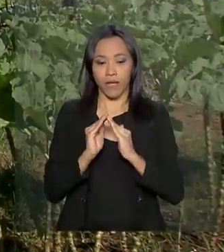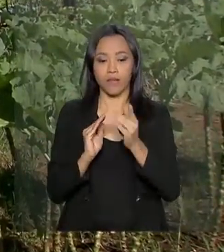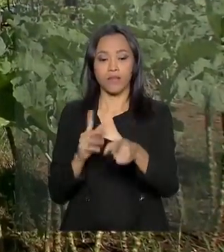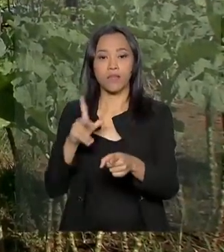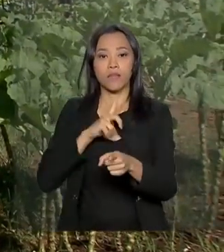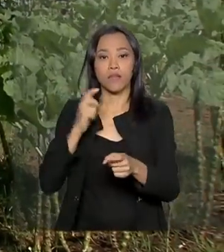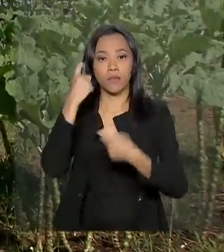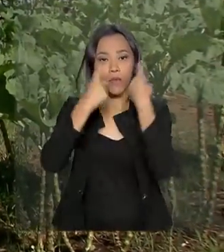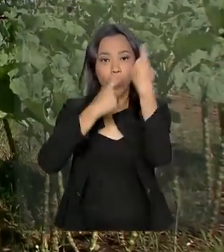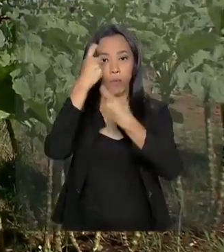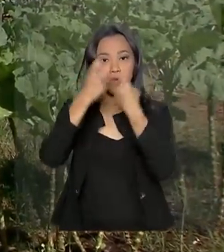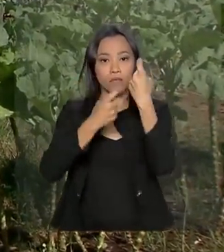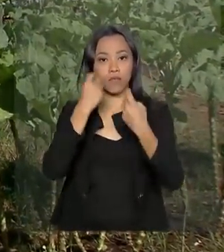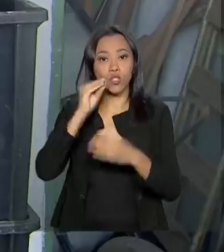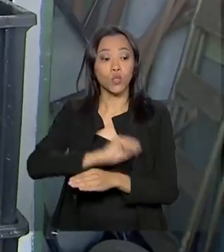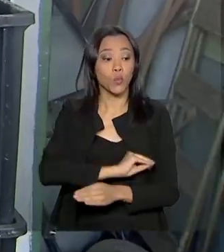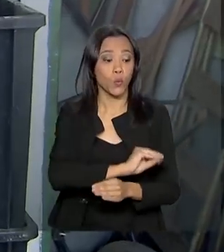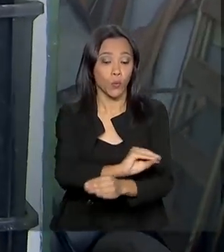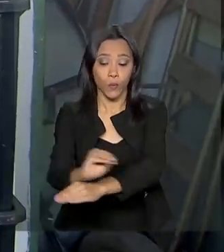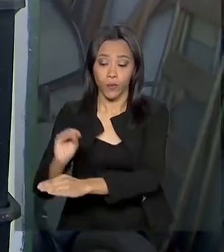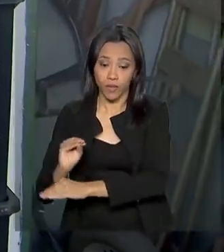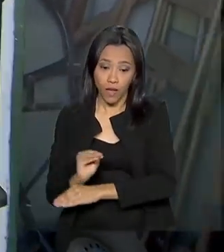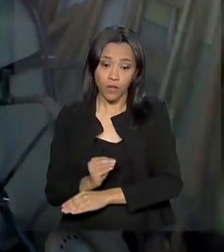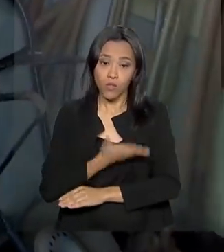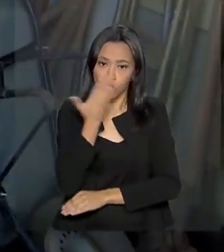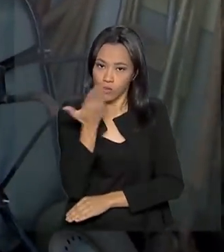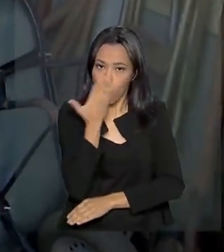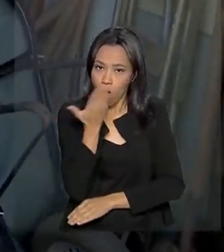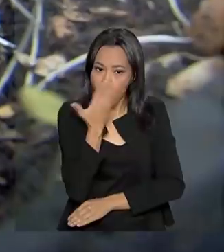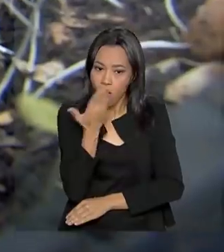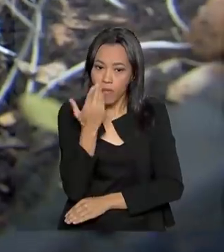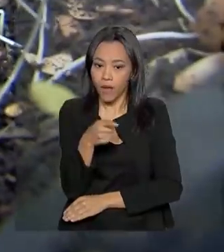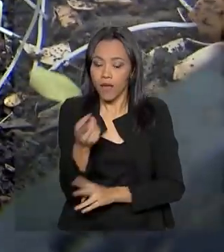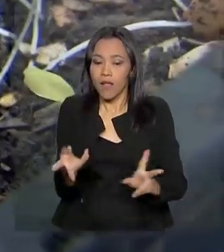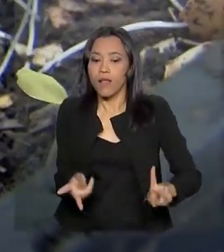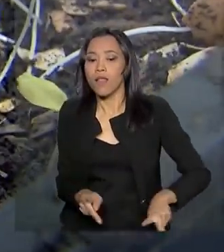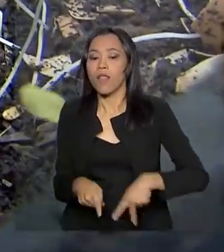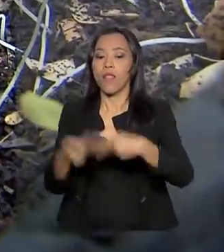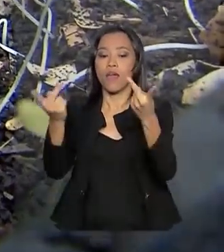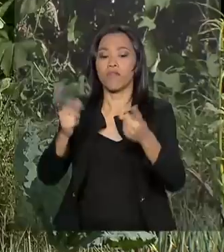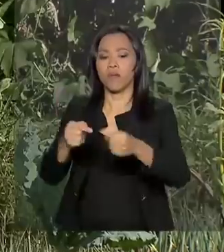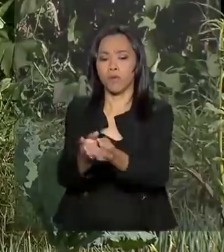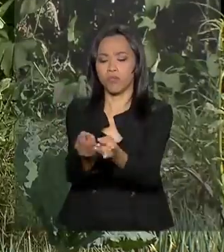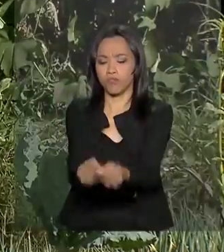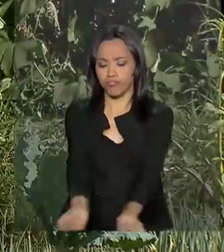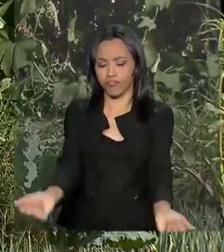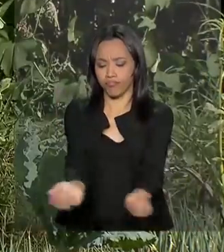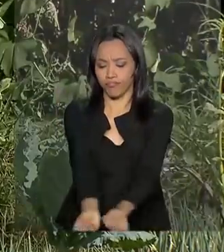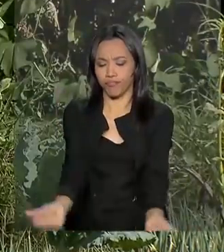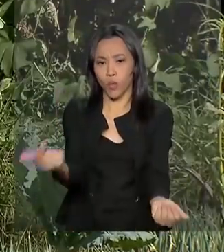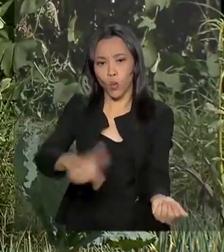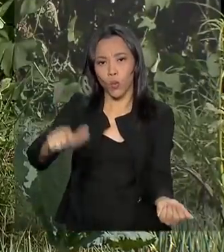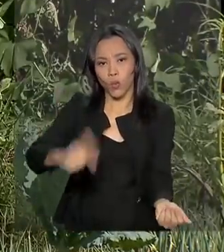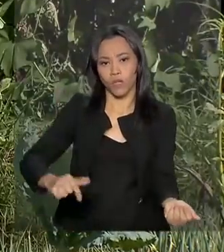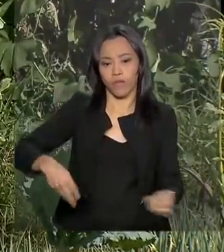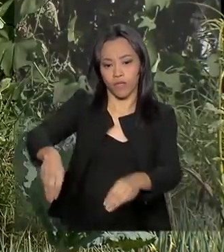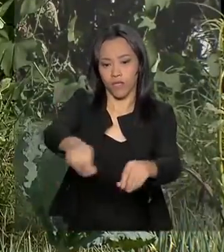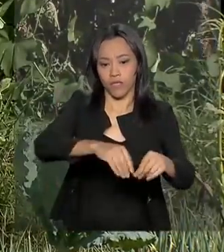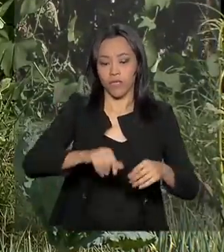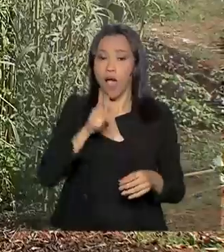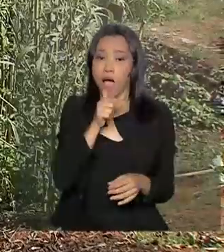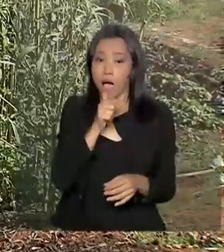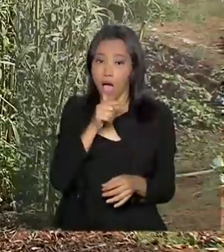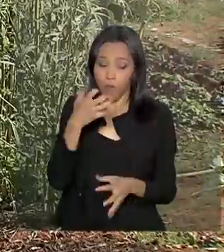preocupação com a sustentabilidade. O que sobra vai para a compostagem e vira adubo natural. A água utilizada vem de um poço